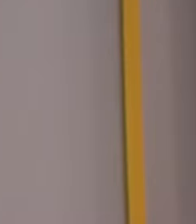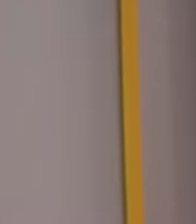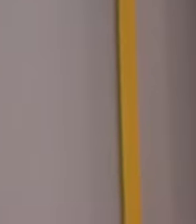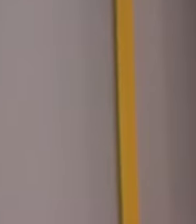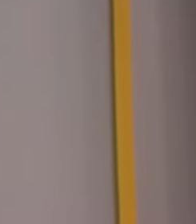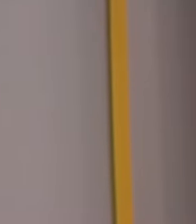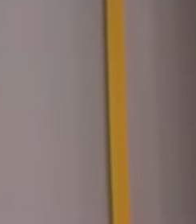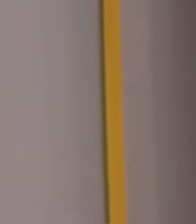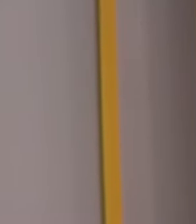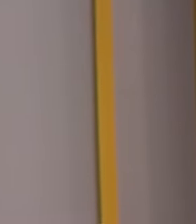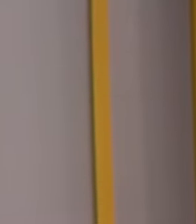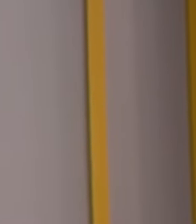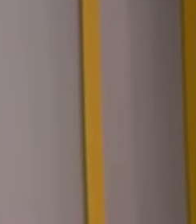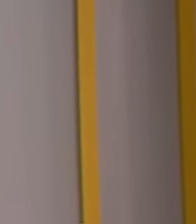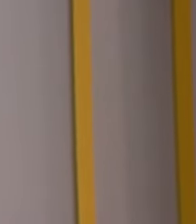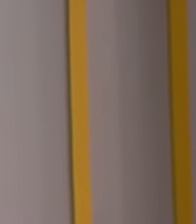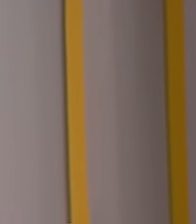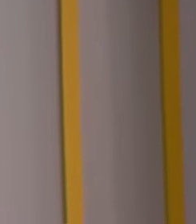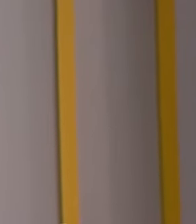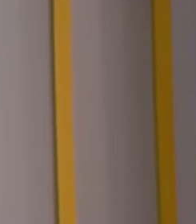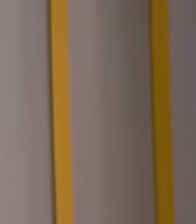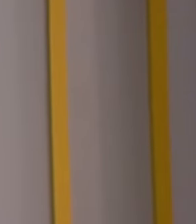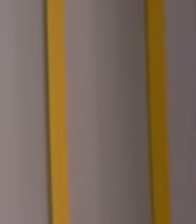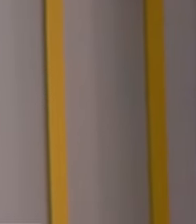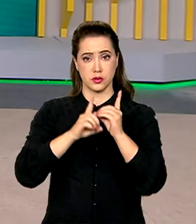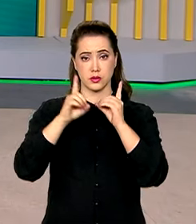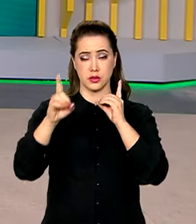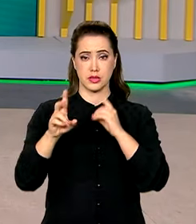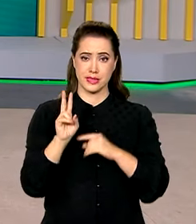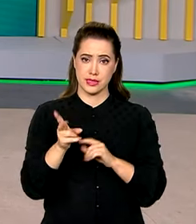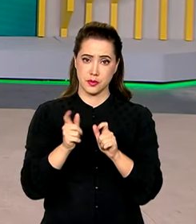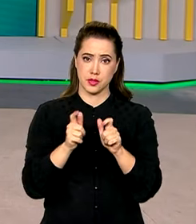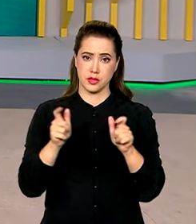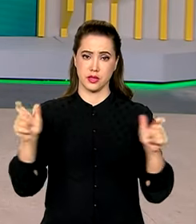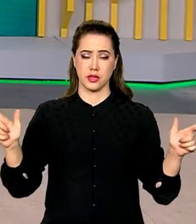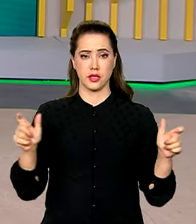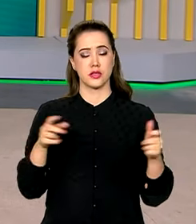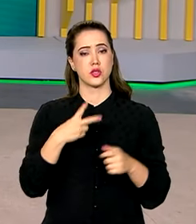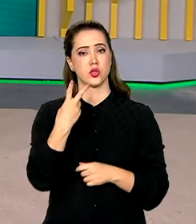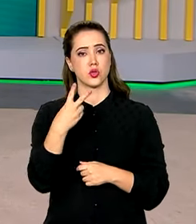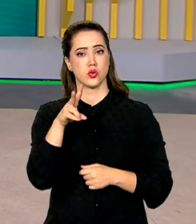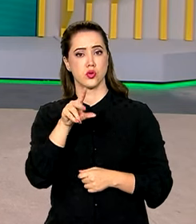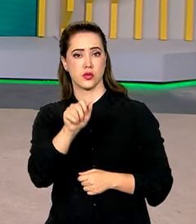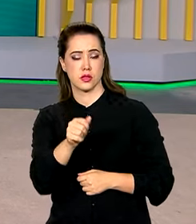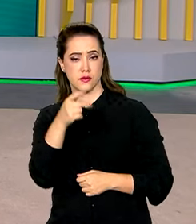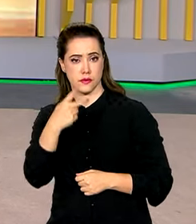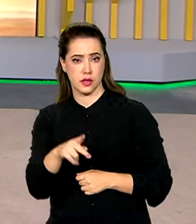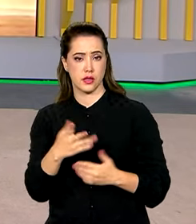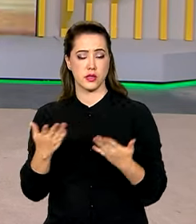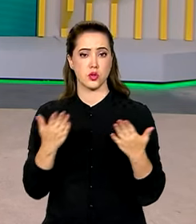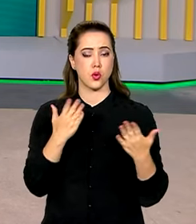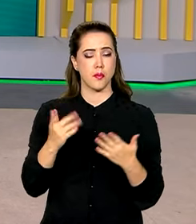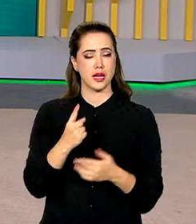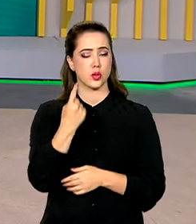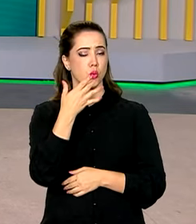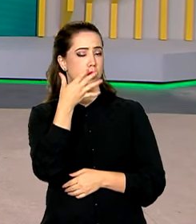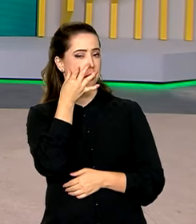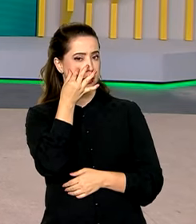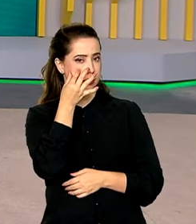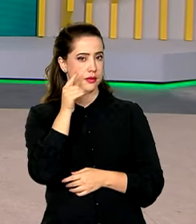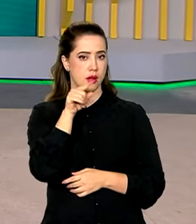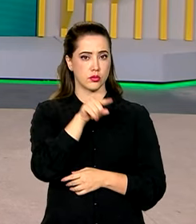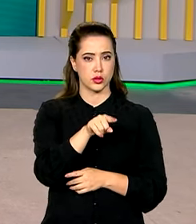matrículas no ensino à distância que cresce cada vez mais na proporção de duas vagas nessa modalidade para uma